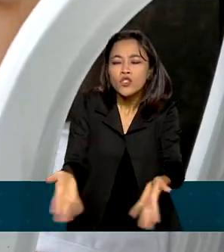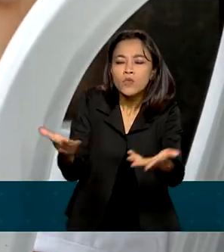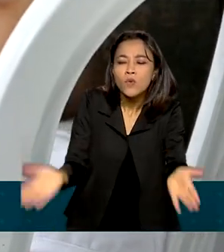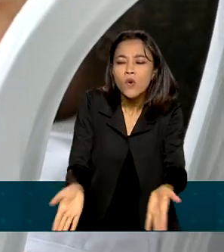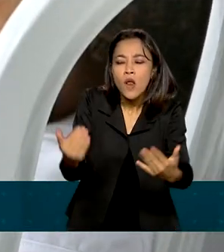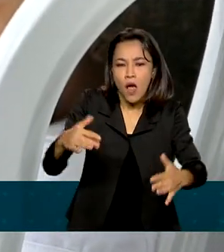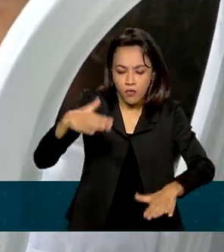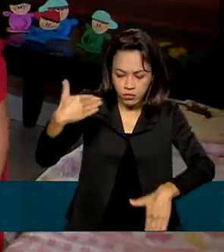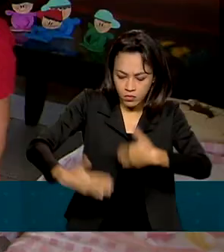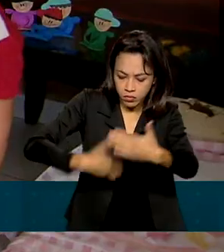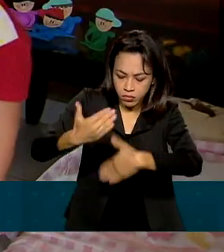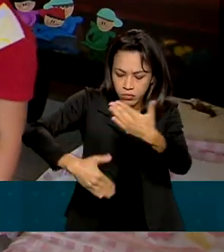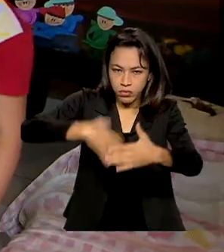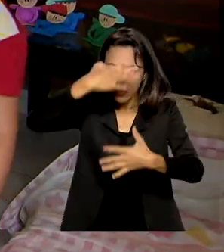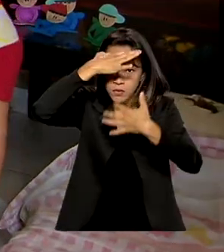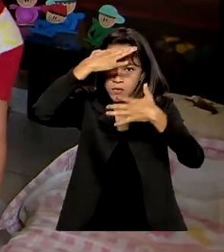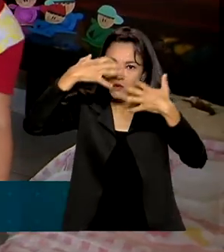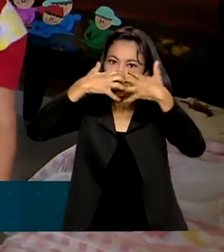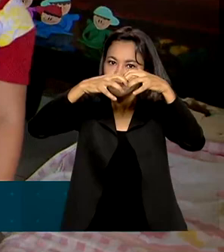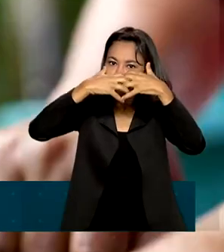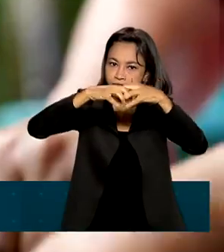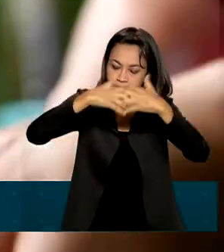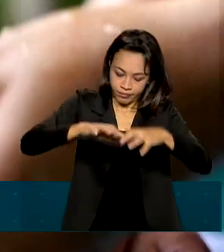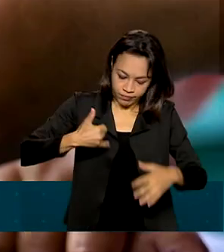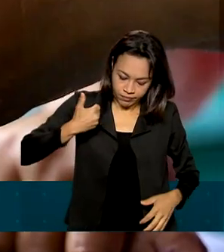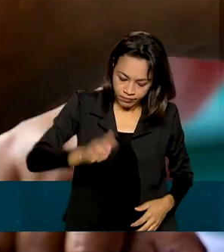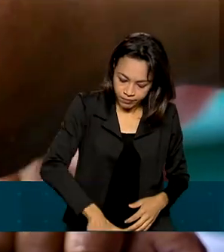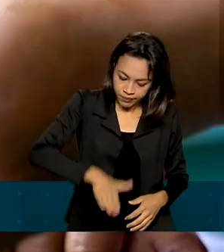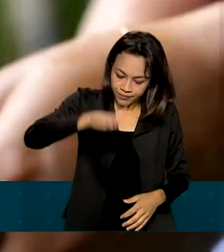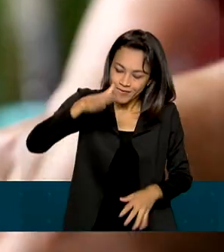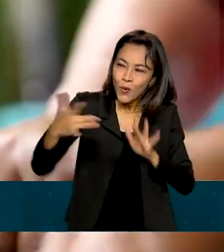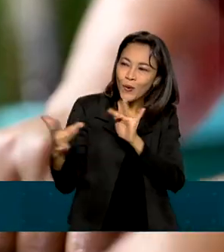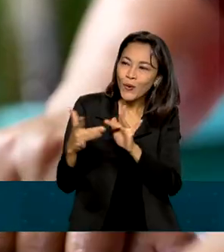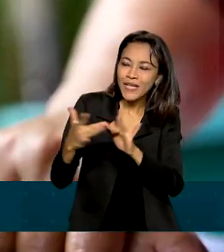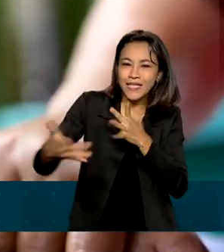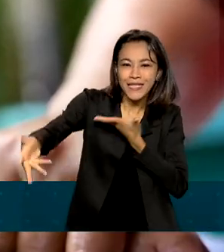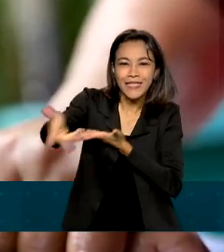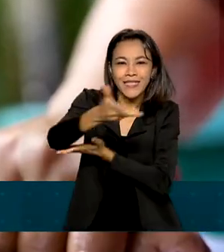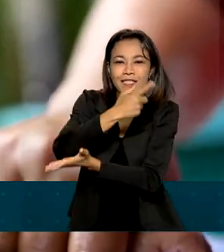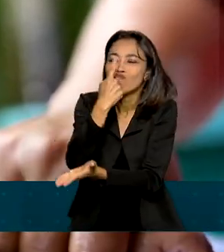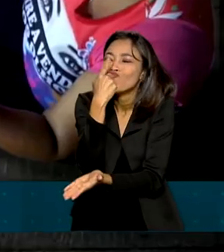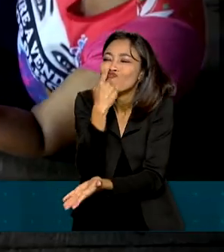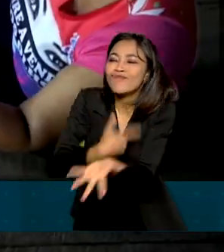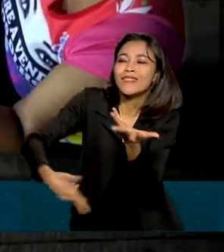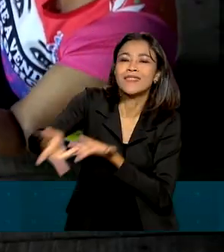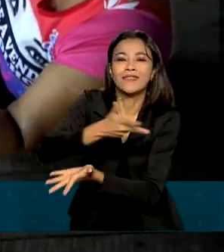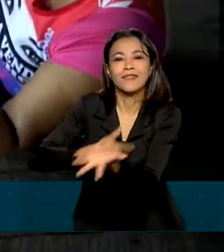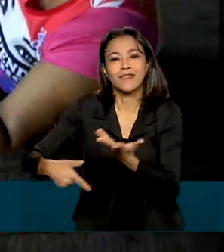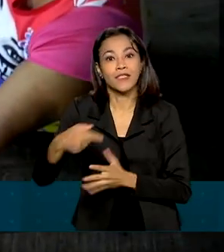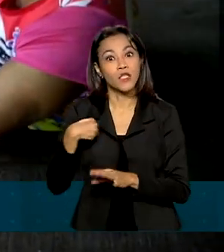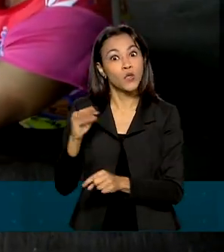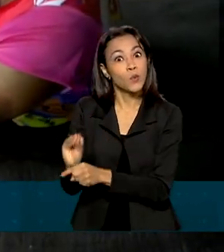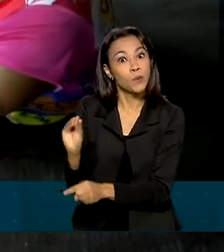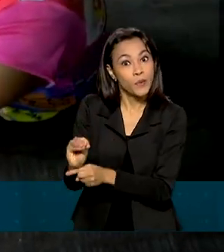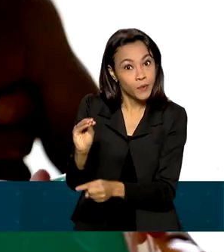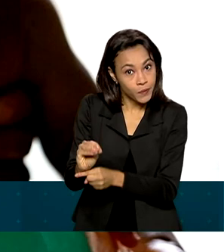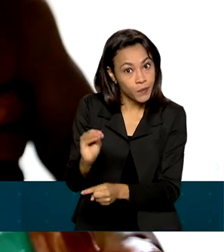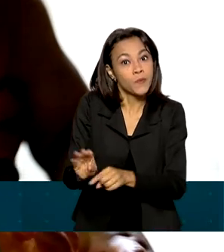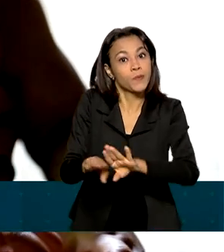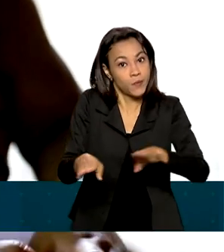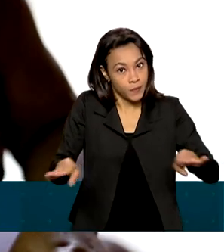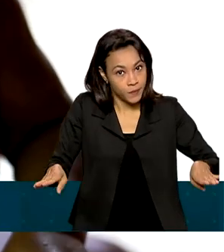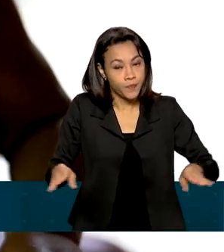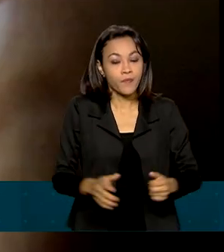desenvolvimento infantil, fortalecer os vínculos afetivos e os cuidados para a proteção dos pequenos. O